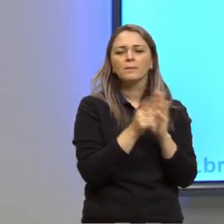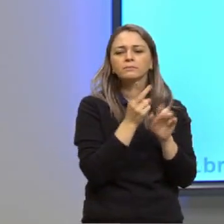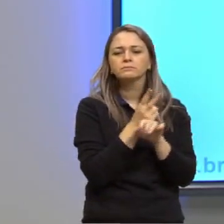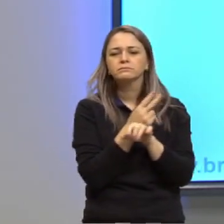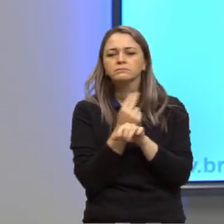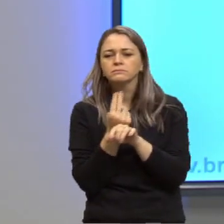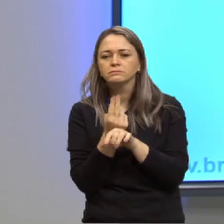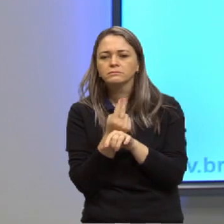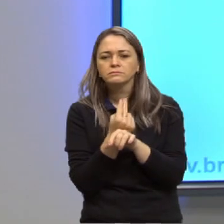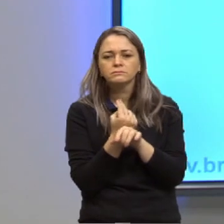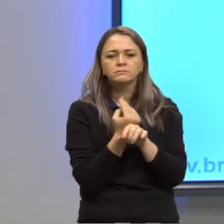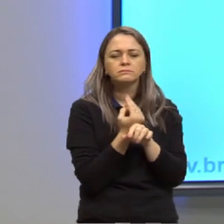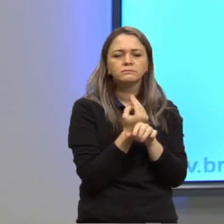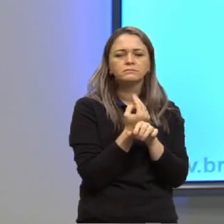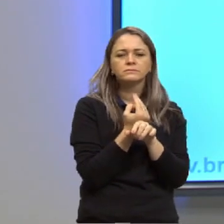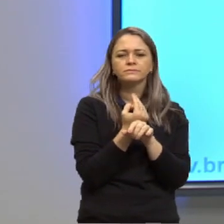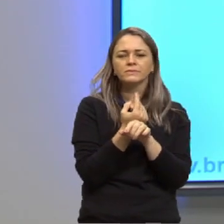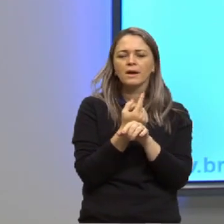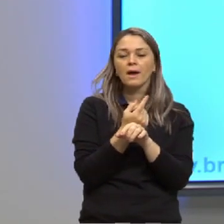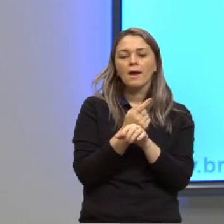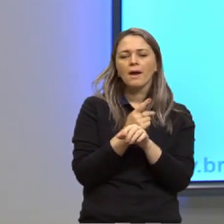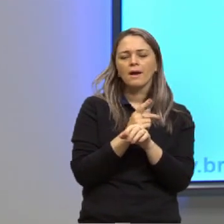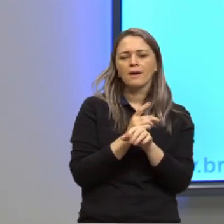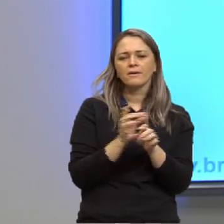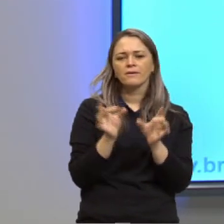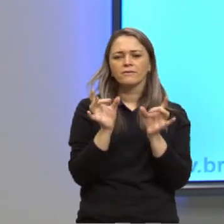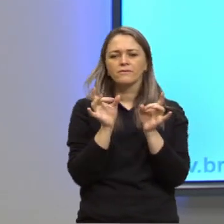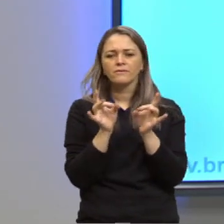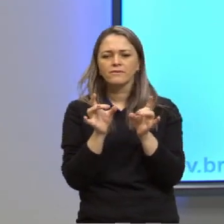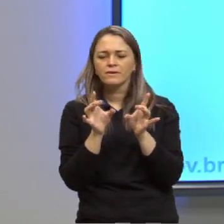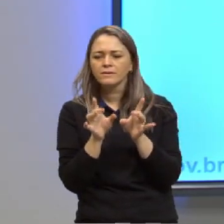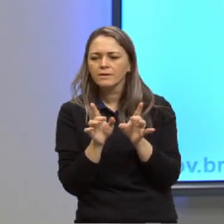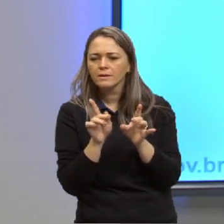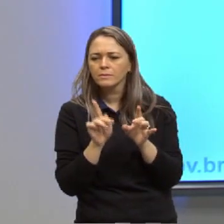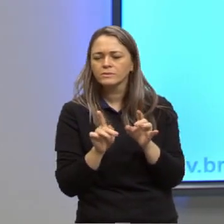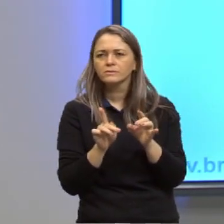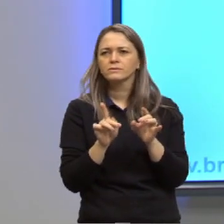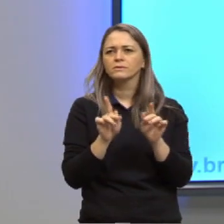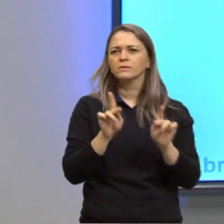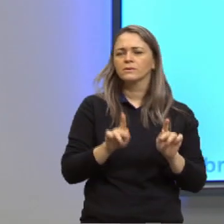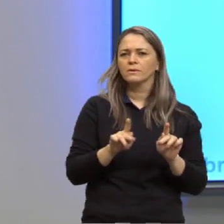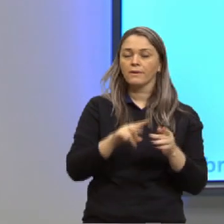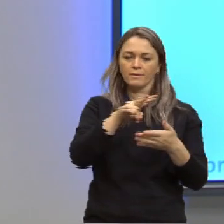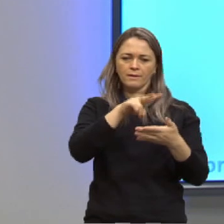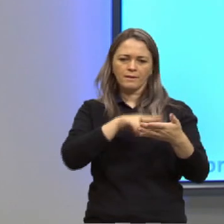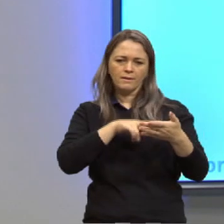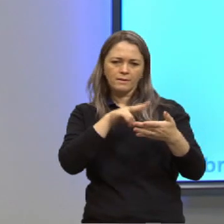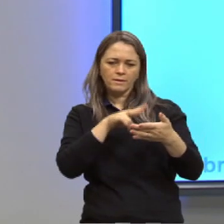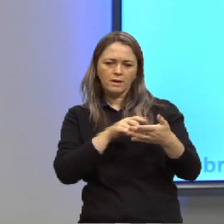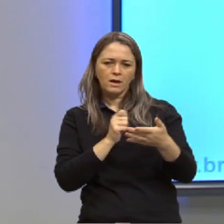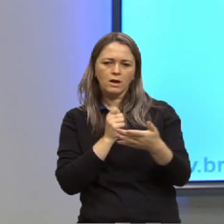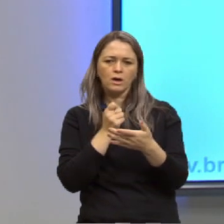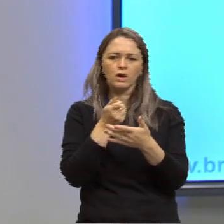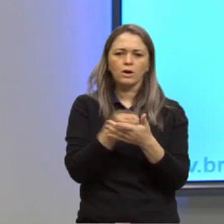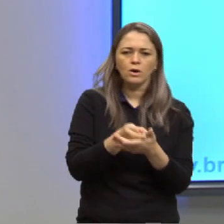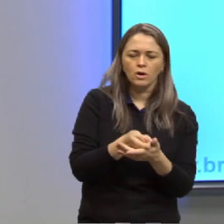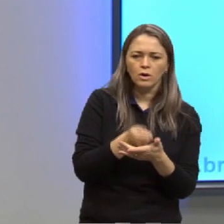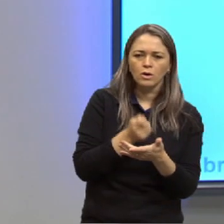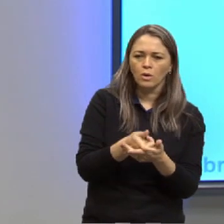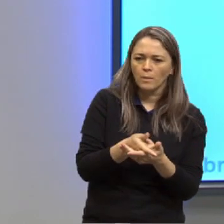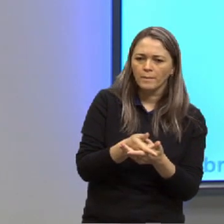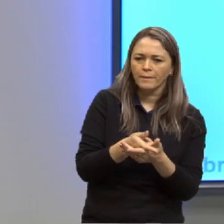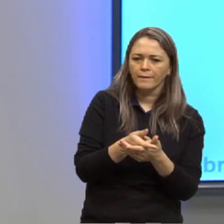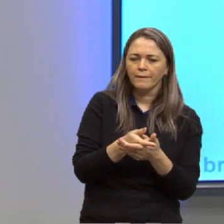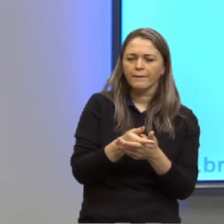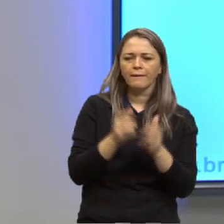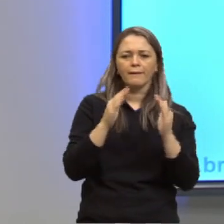convencer o meu leitor a comprar um imóvel e para isso ele utiliza-se